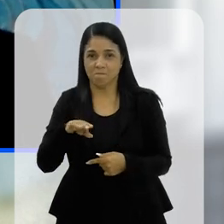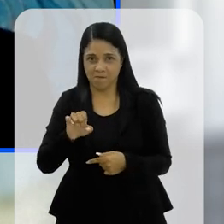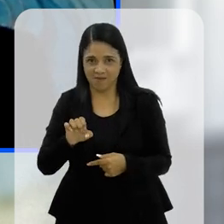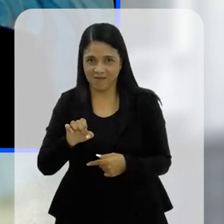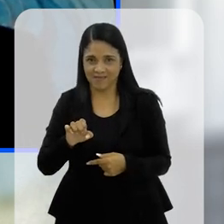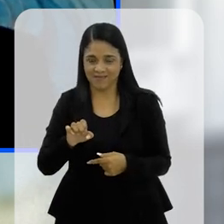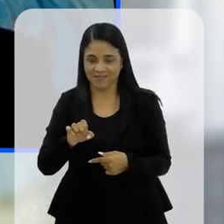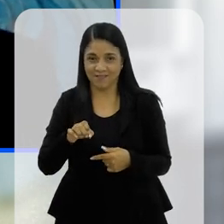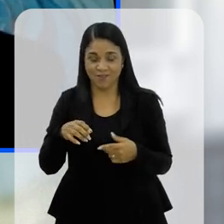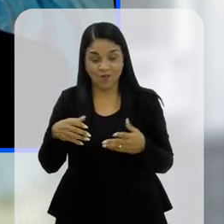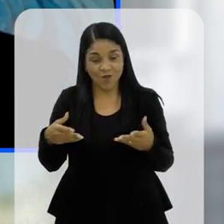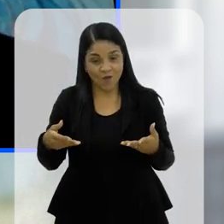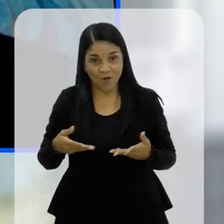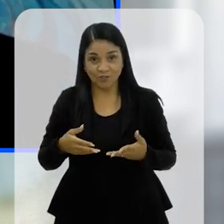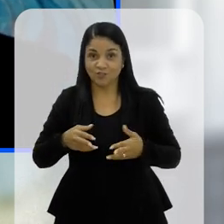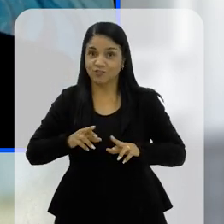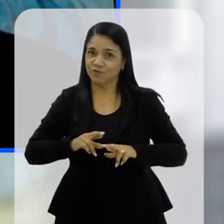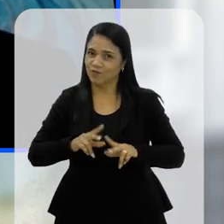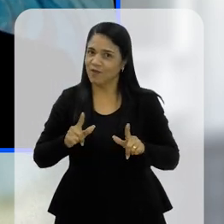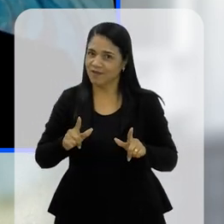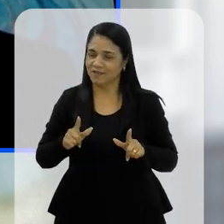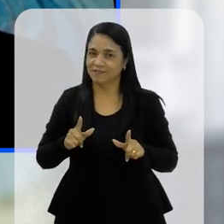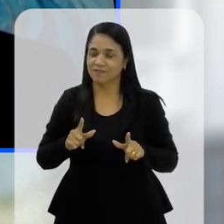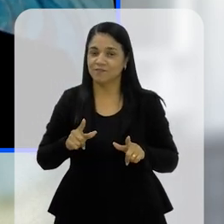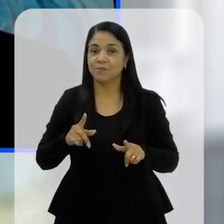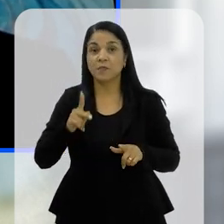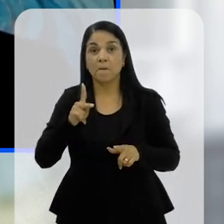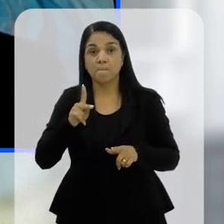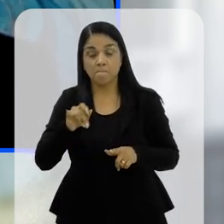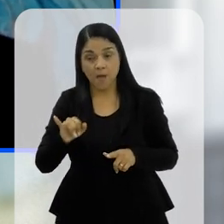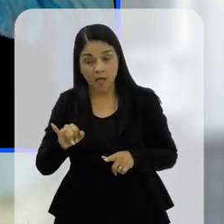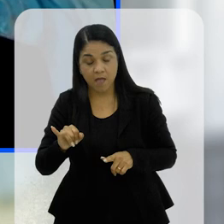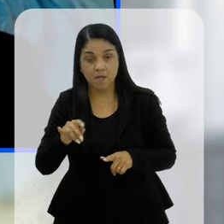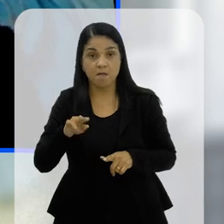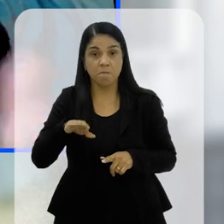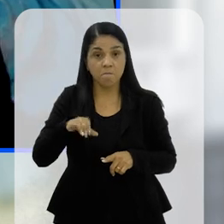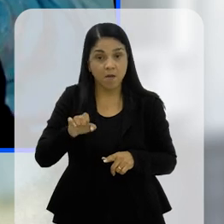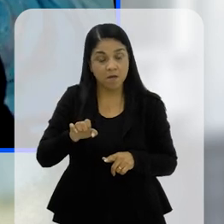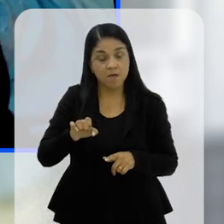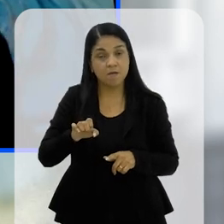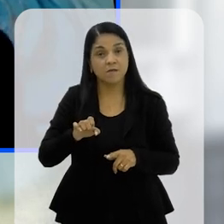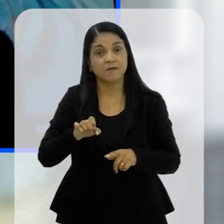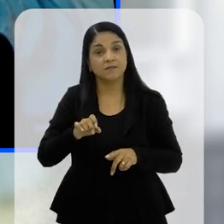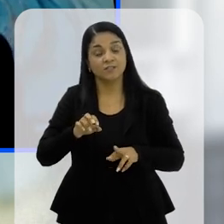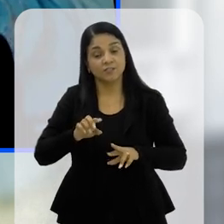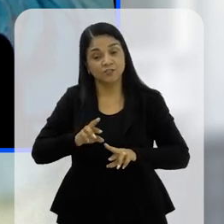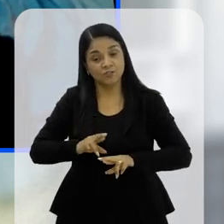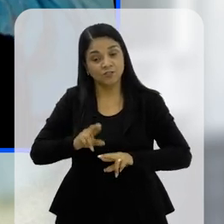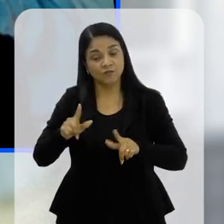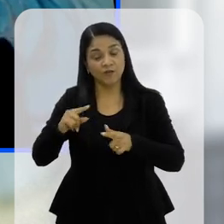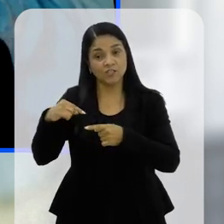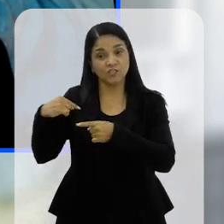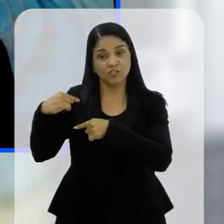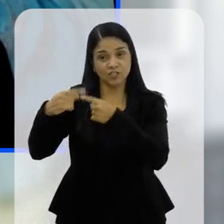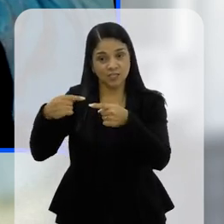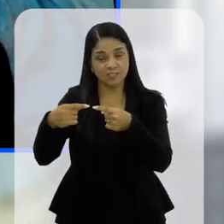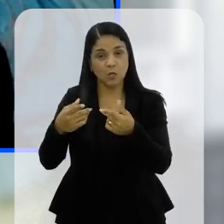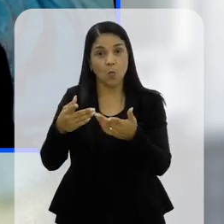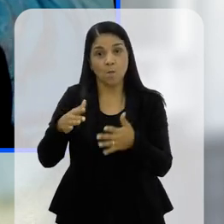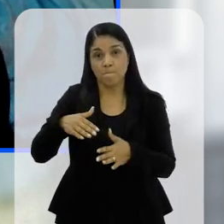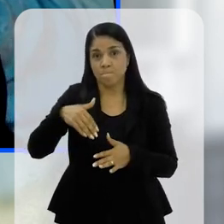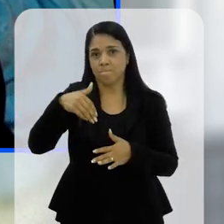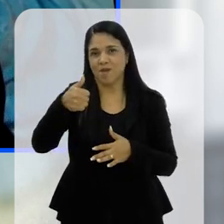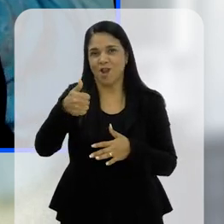nós somos pais dessa geração e estão vindo pais de uma outra geração que sabe lidar muito